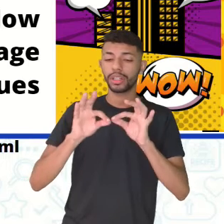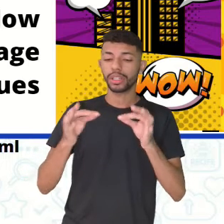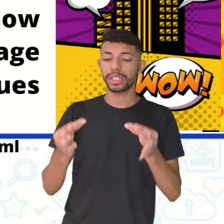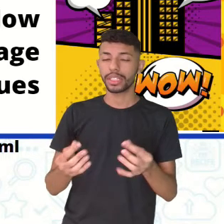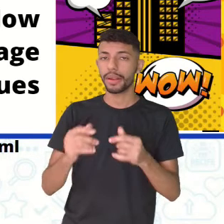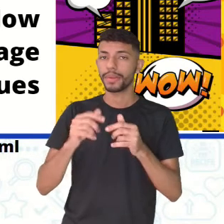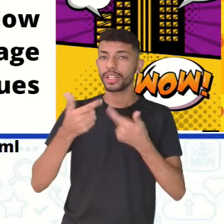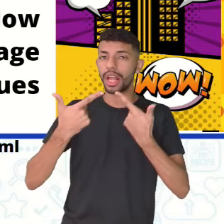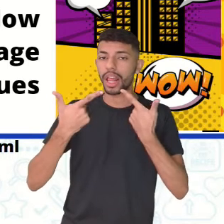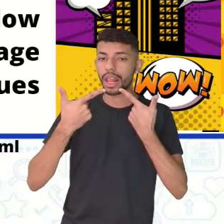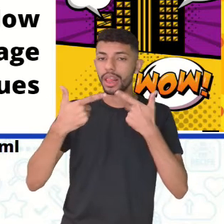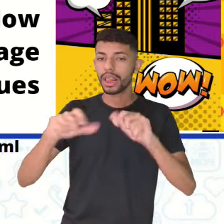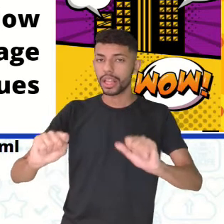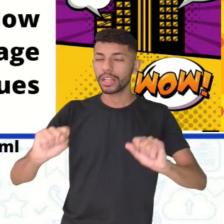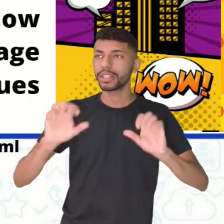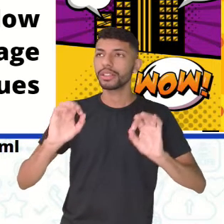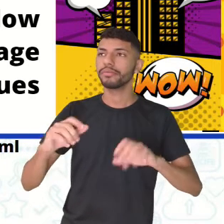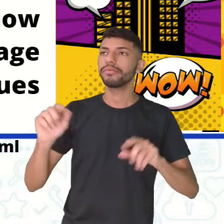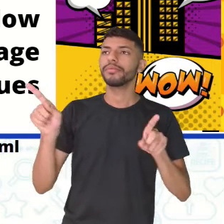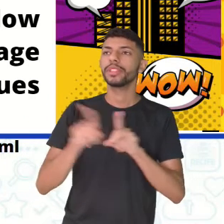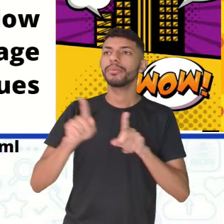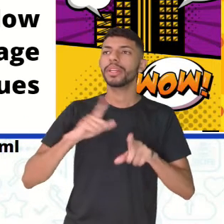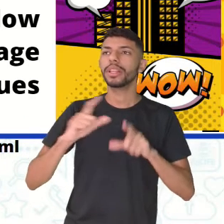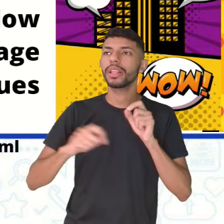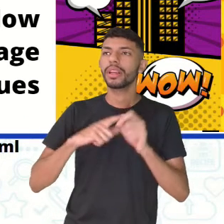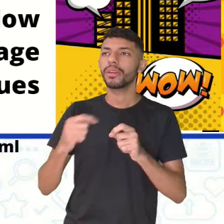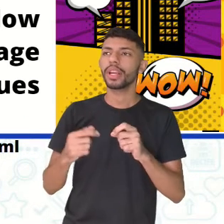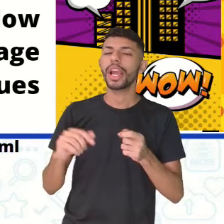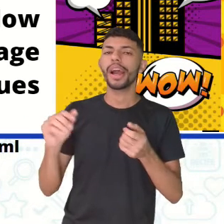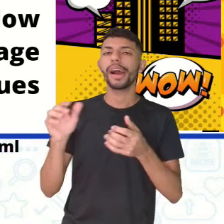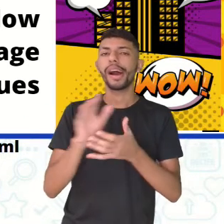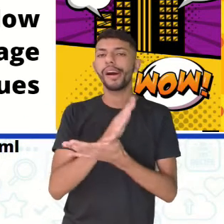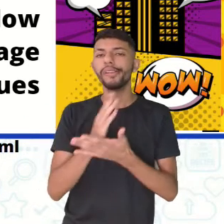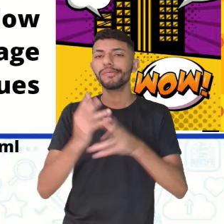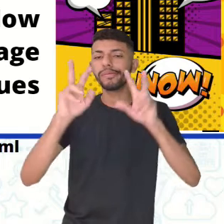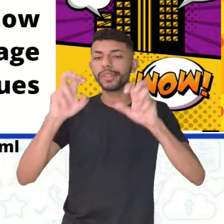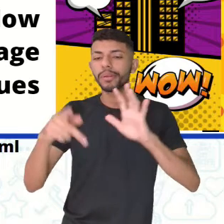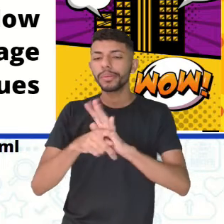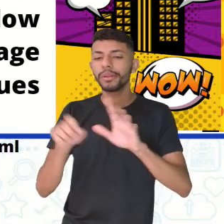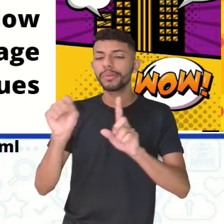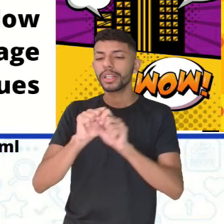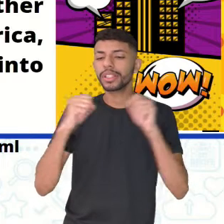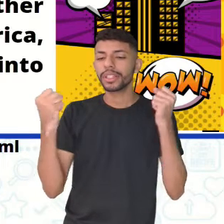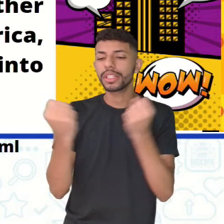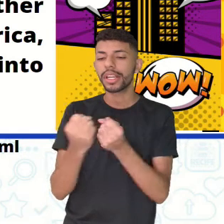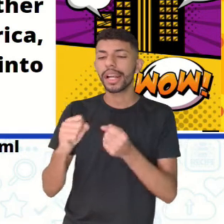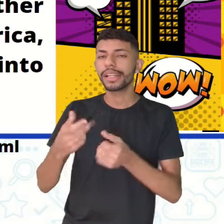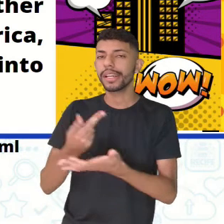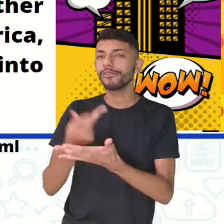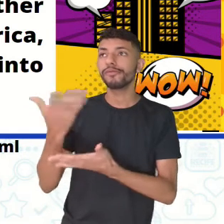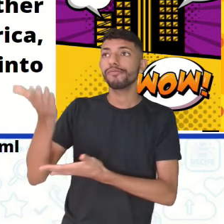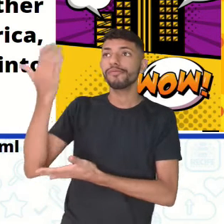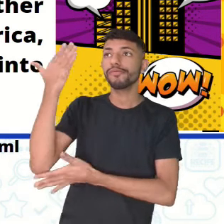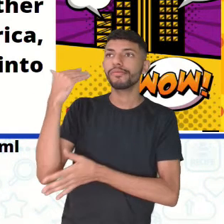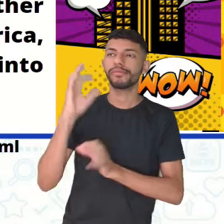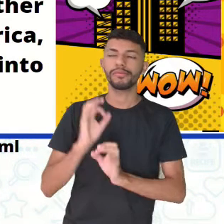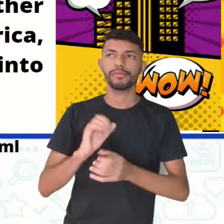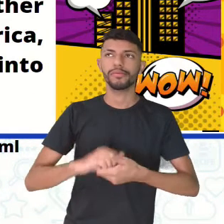demandas sobre a sociedade, questões da sociedade apresentada na época. Vamos lá.